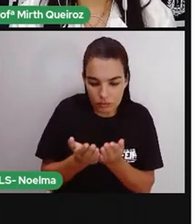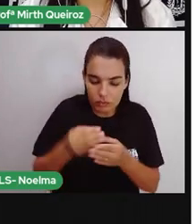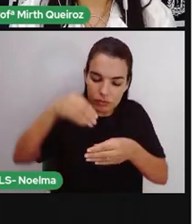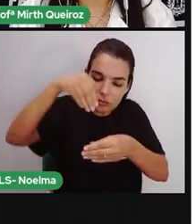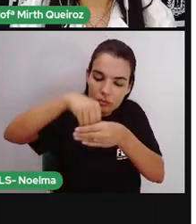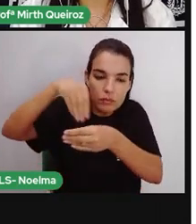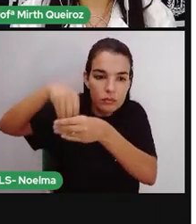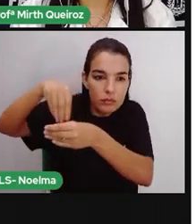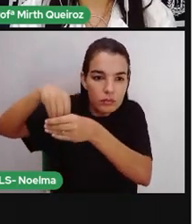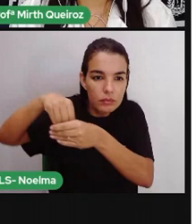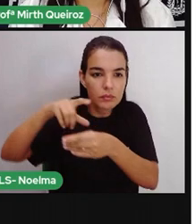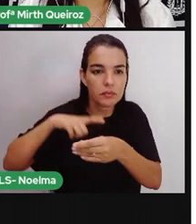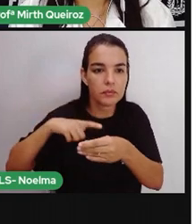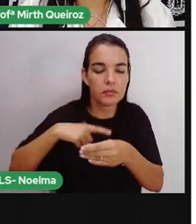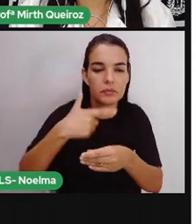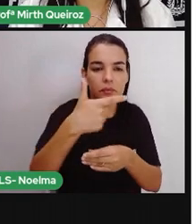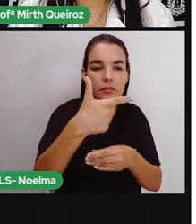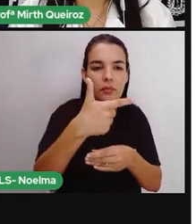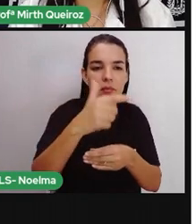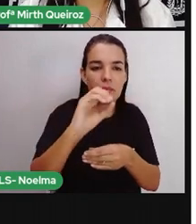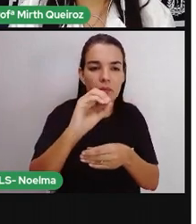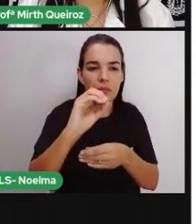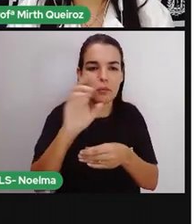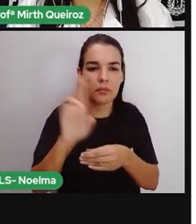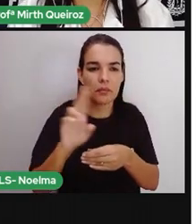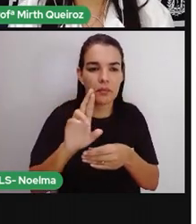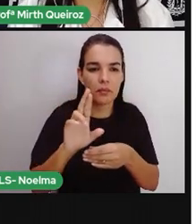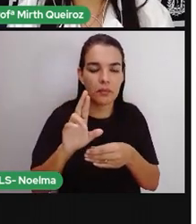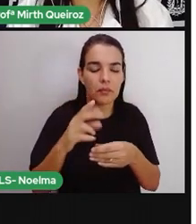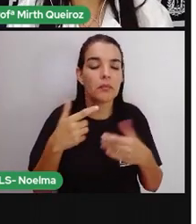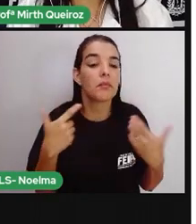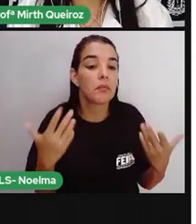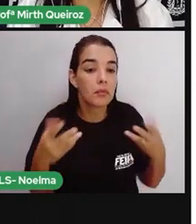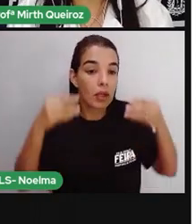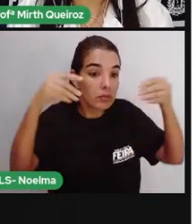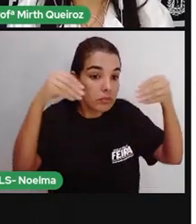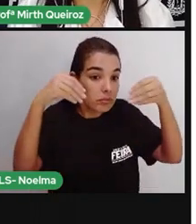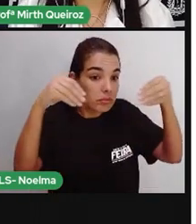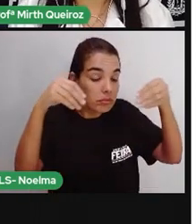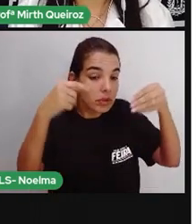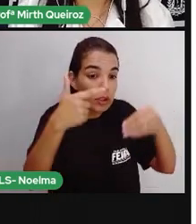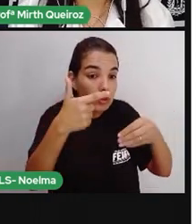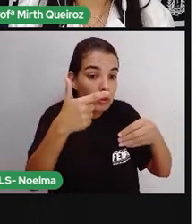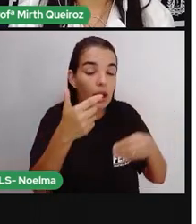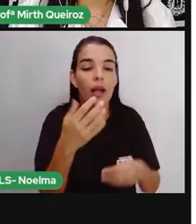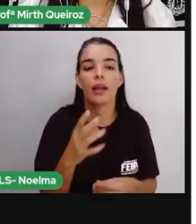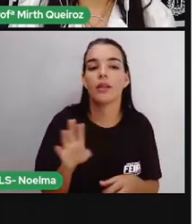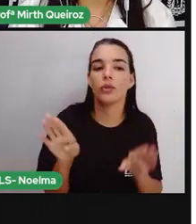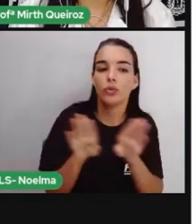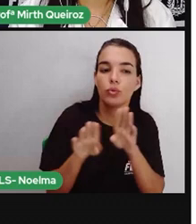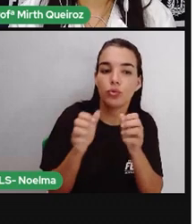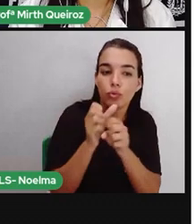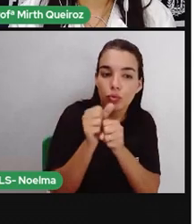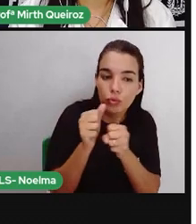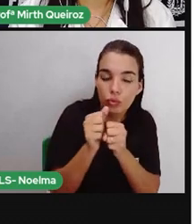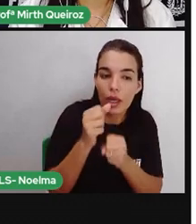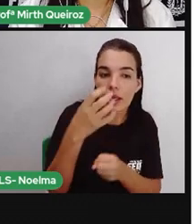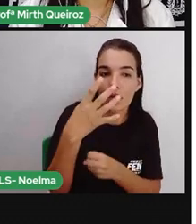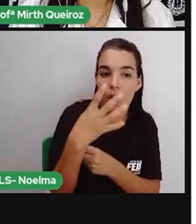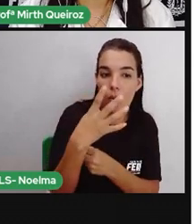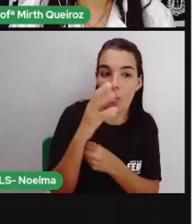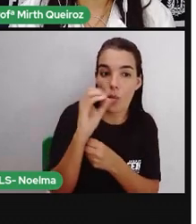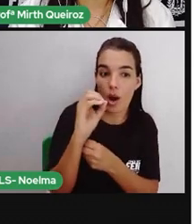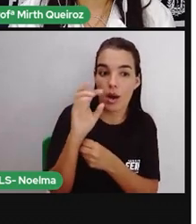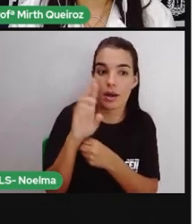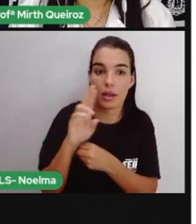2 cédulas de 20 reais dá quanto, gente? 2 vezes 20? 40 reais. 4 cédulas